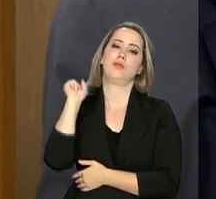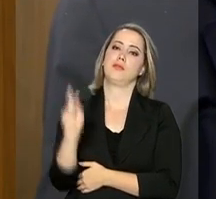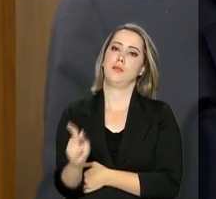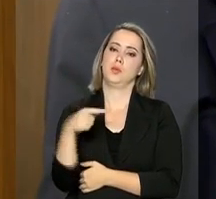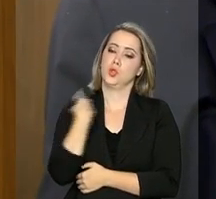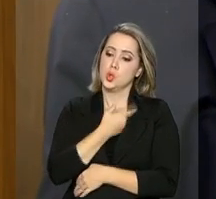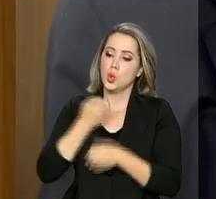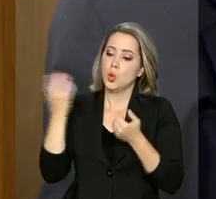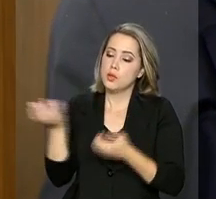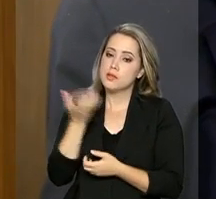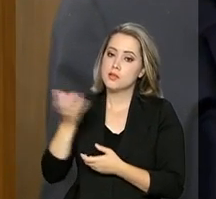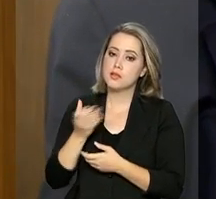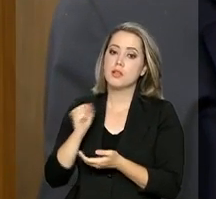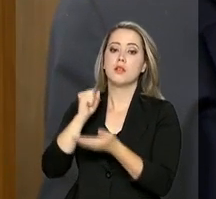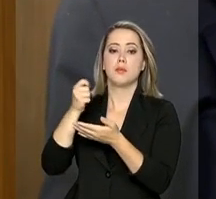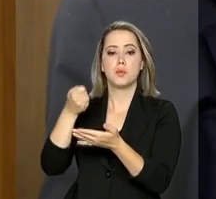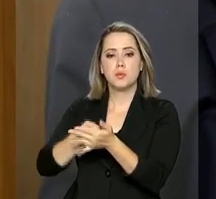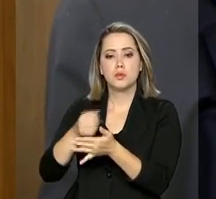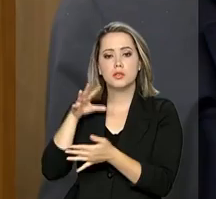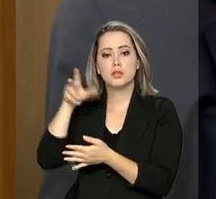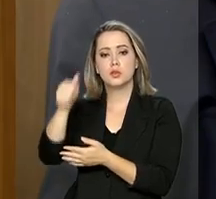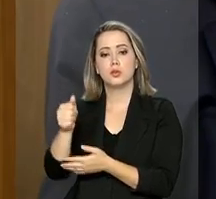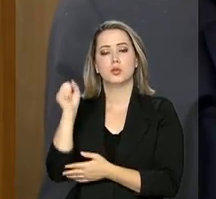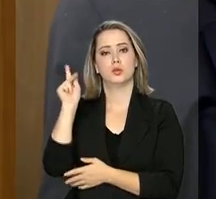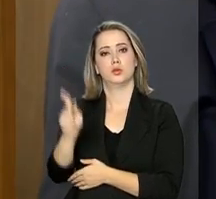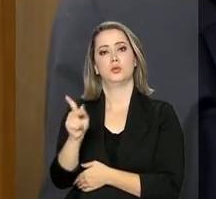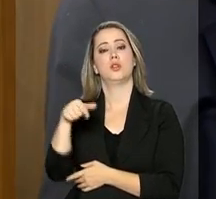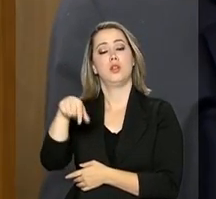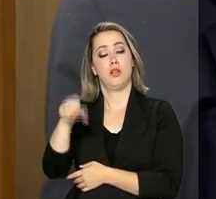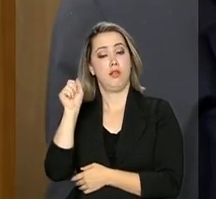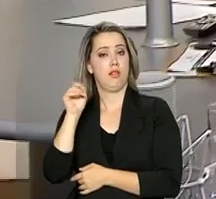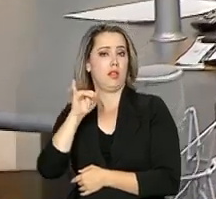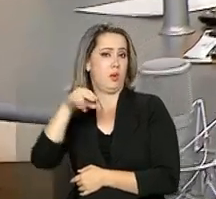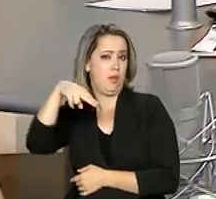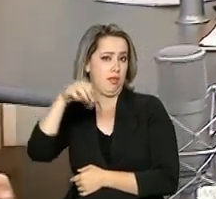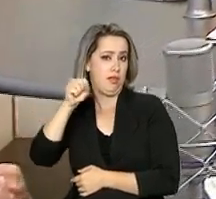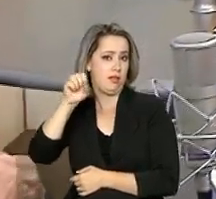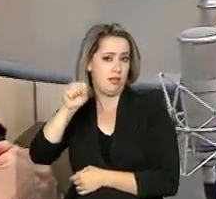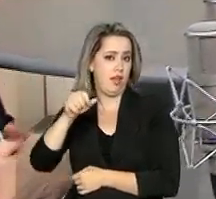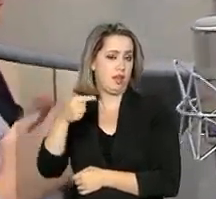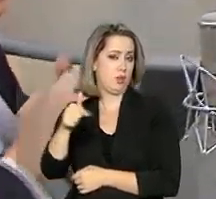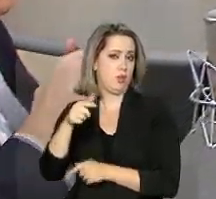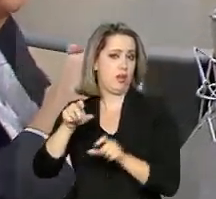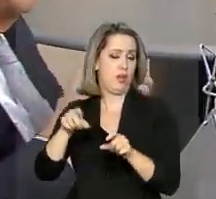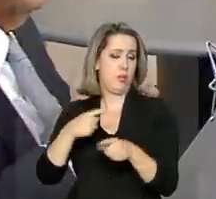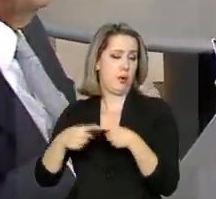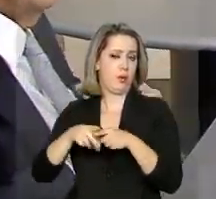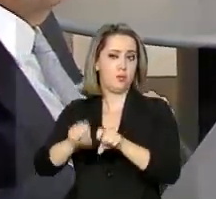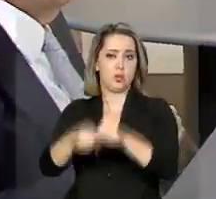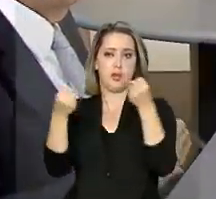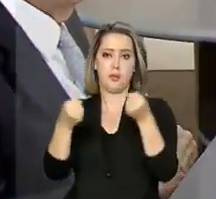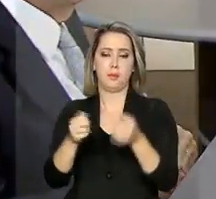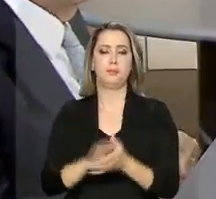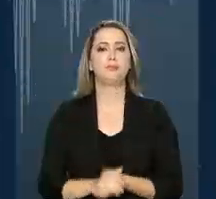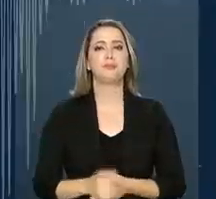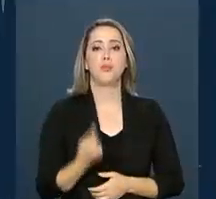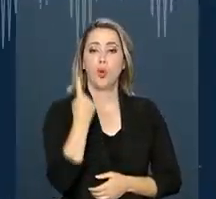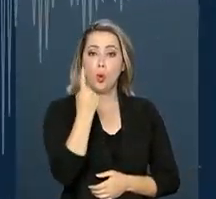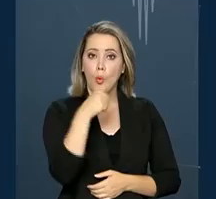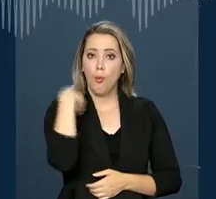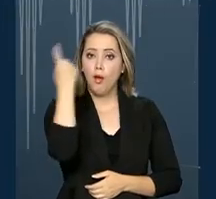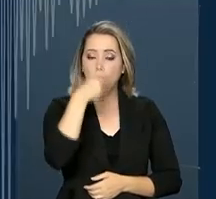que todos vão receber aposentadoria e que a Previdência não vai quebrar. Durante quase uma hora, Henrique Meirelles